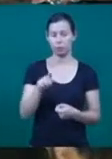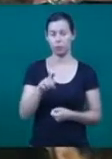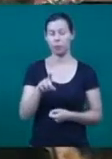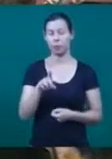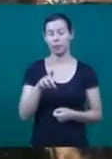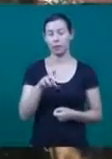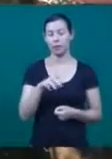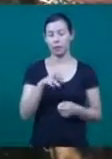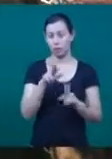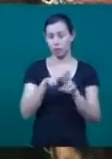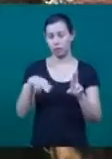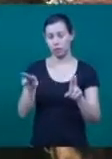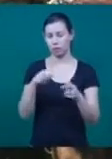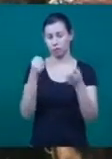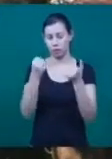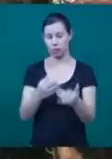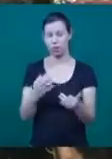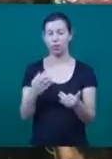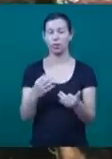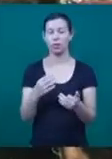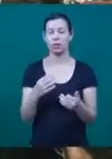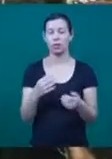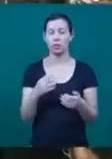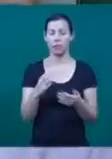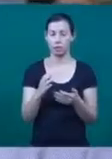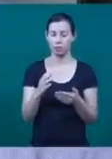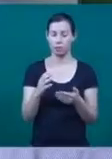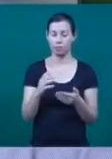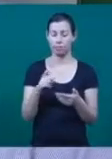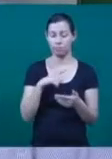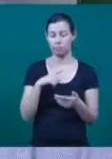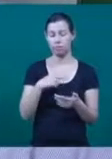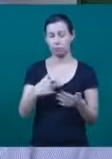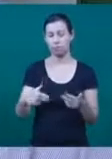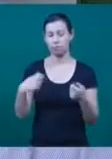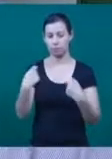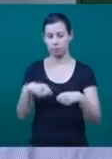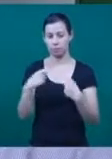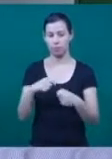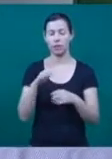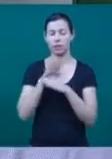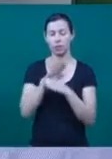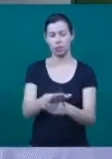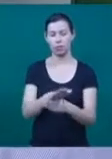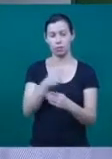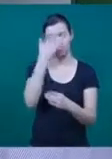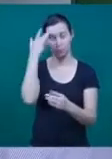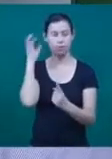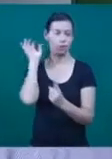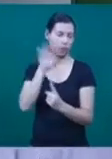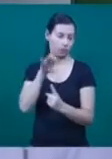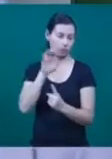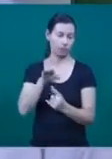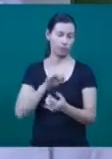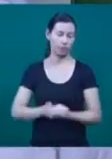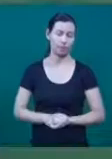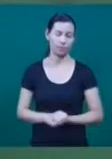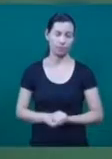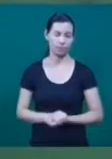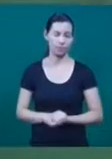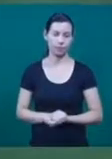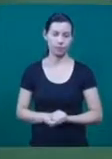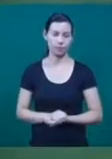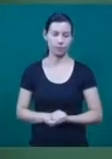indispensáveis para que um líder tenha uma comunicação de sucesso e consiga influenciar positivamente as pessoas e conquistar seguidores.